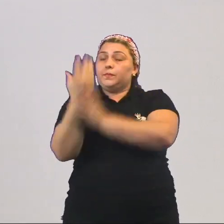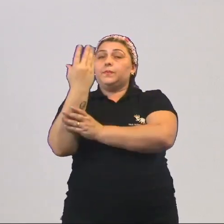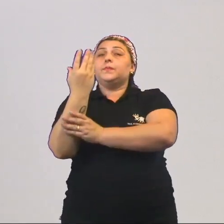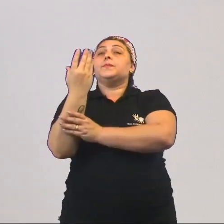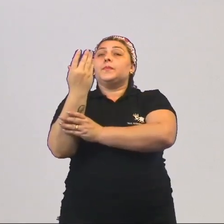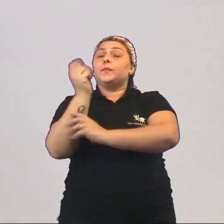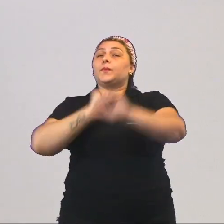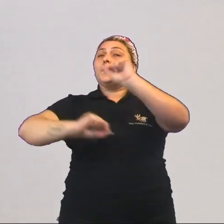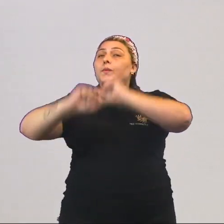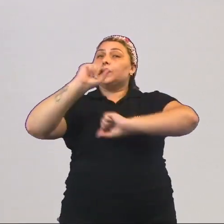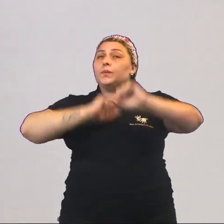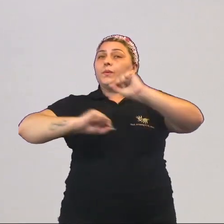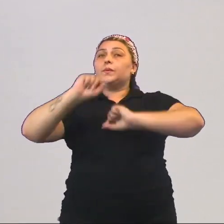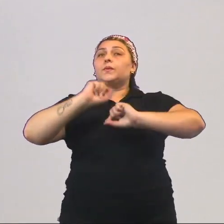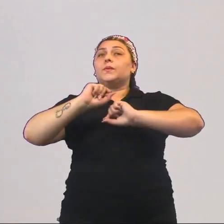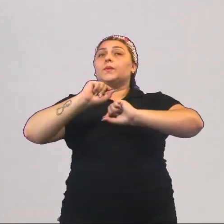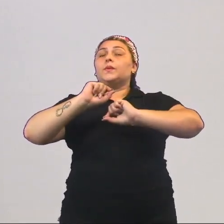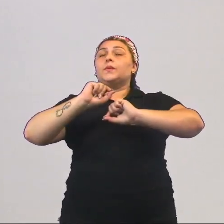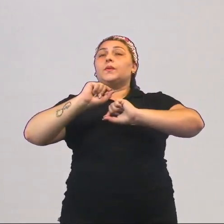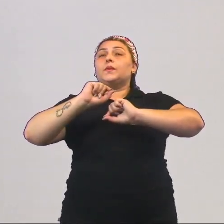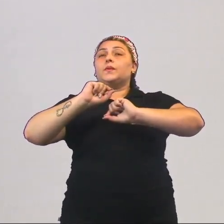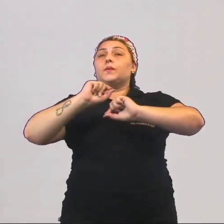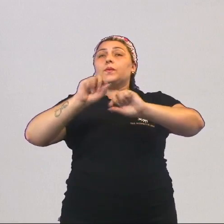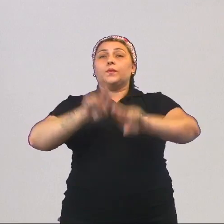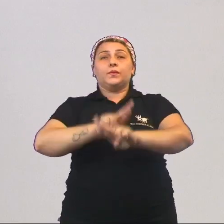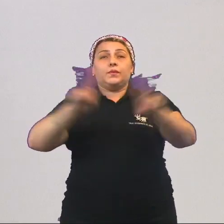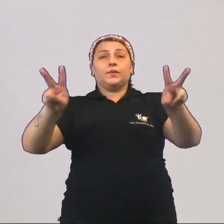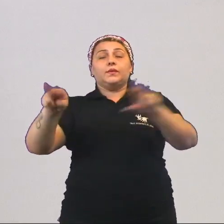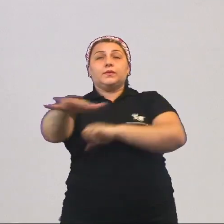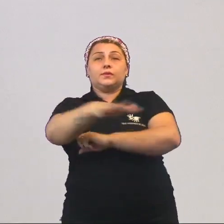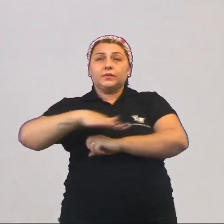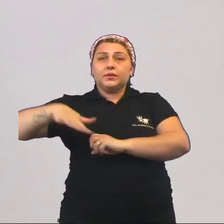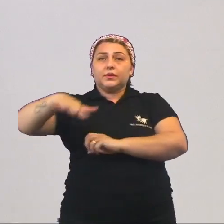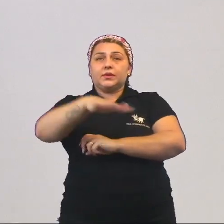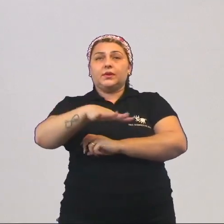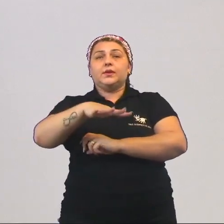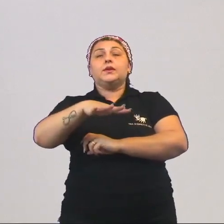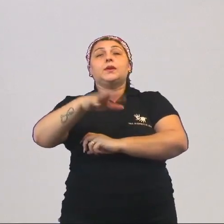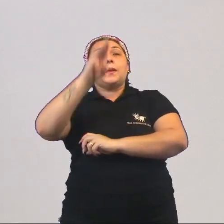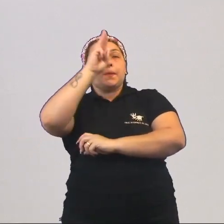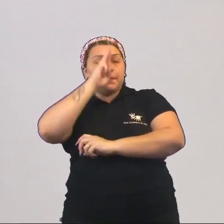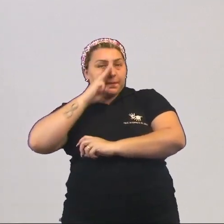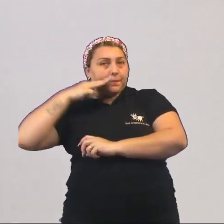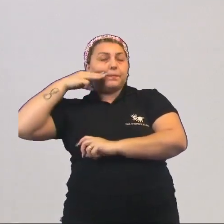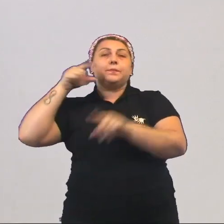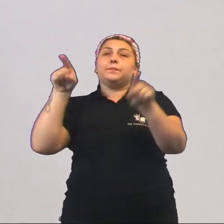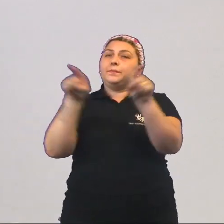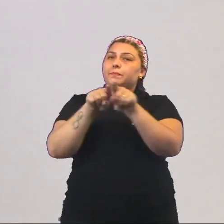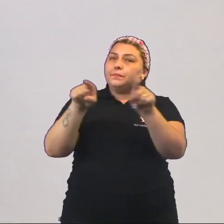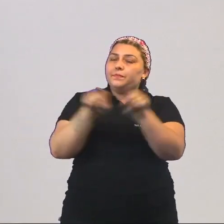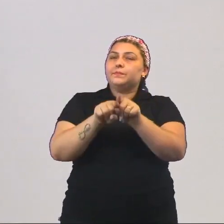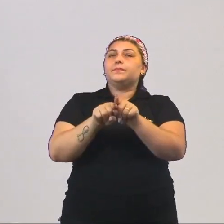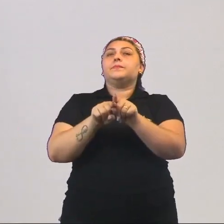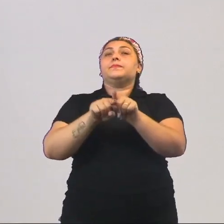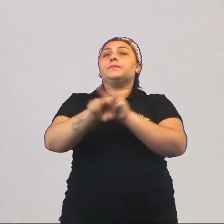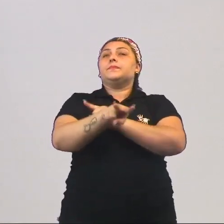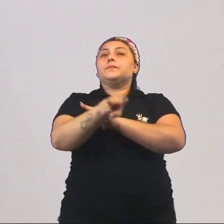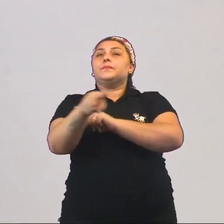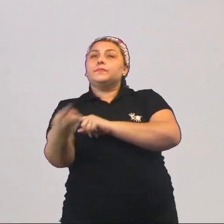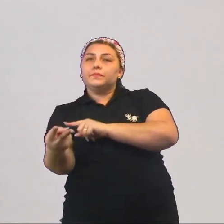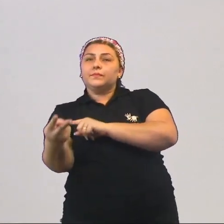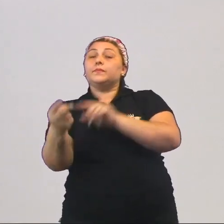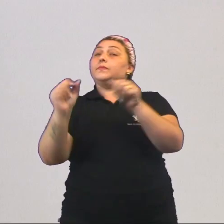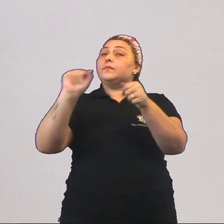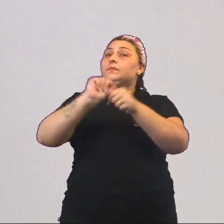permeado por contradições sociais. E, segundo o marxismo, são essas contradições